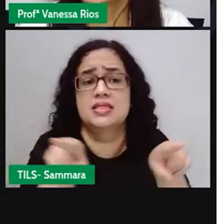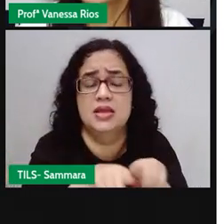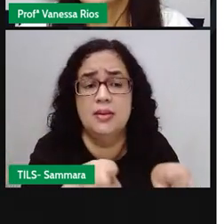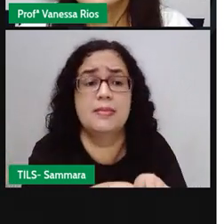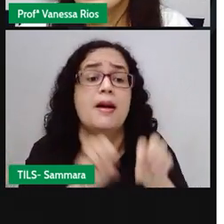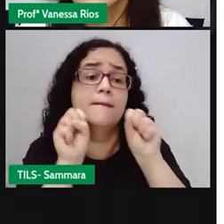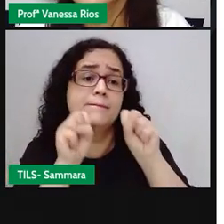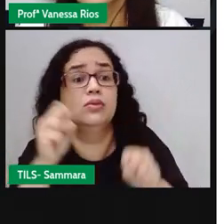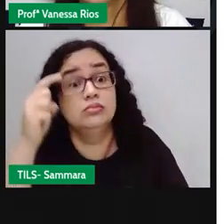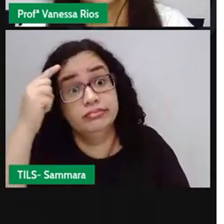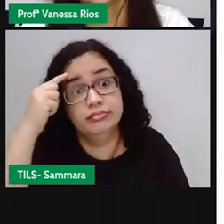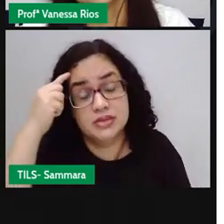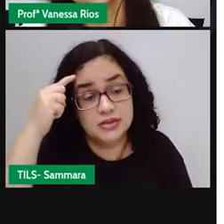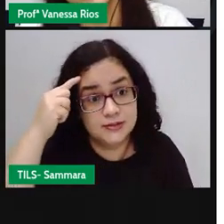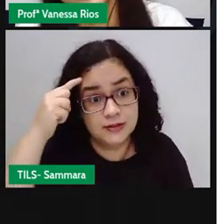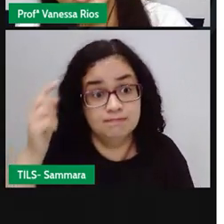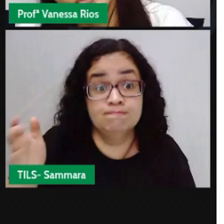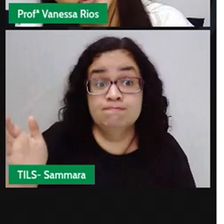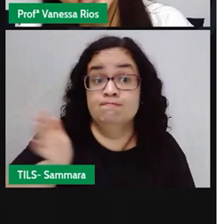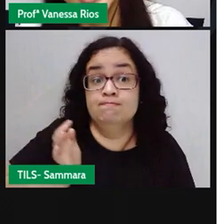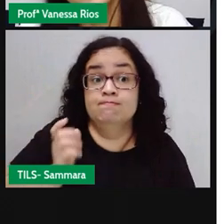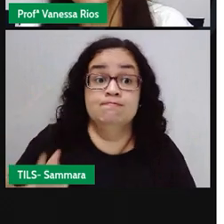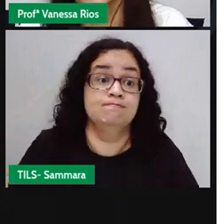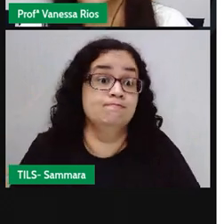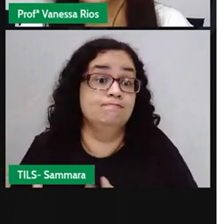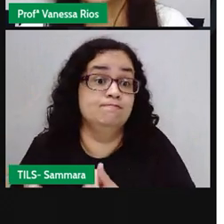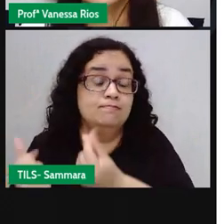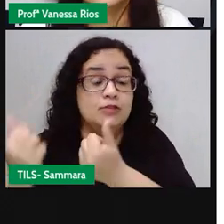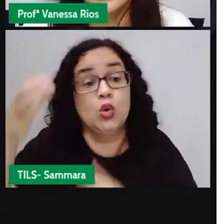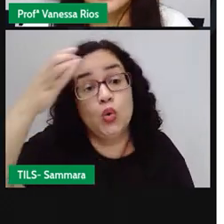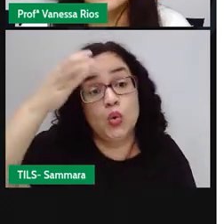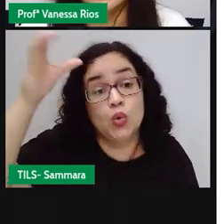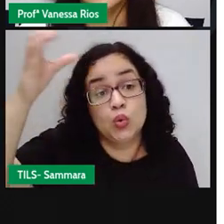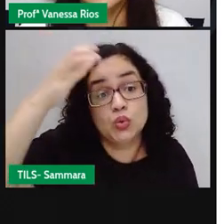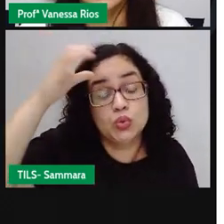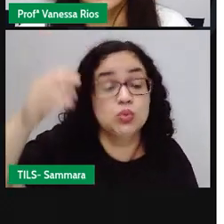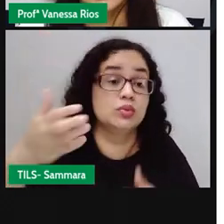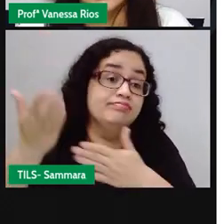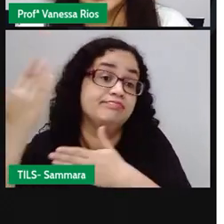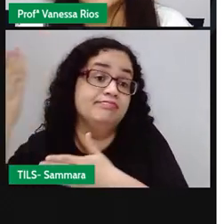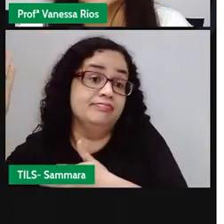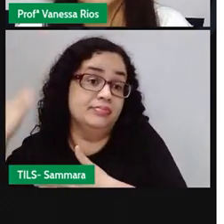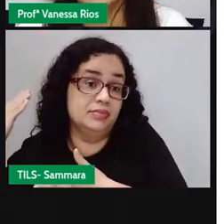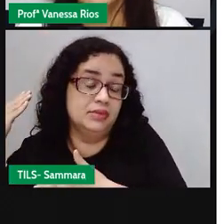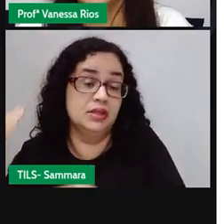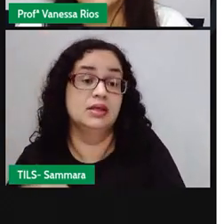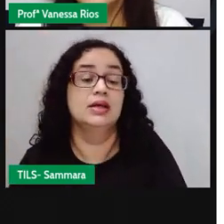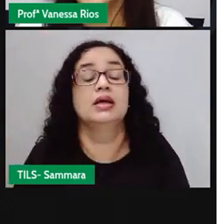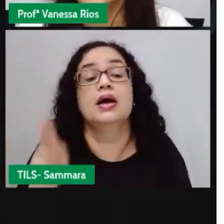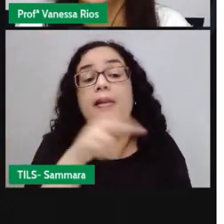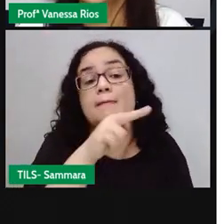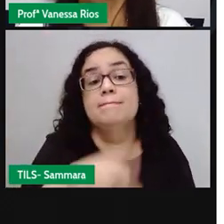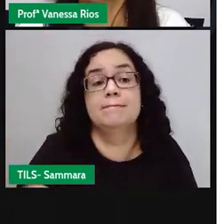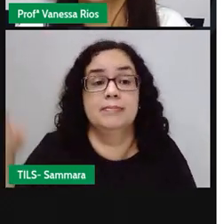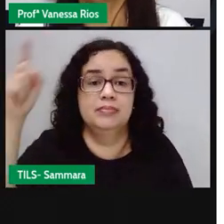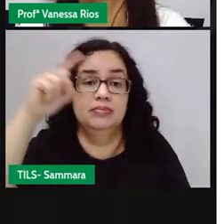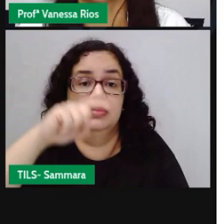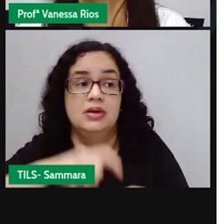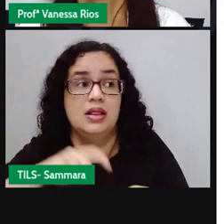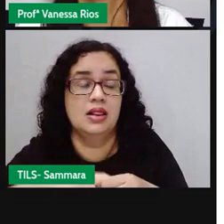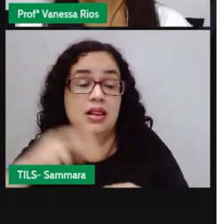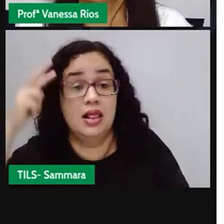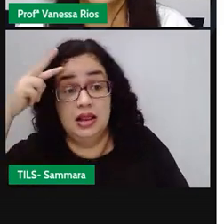pensar em riqueza, pode pensar em cultura, pode pensar em tradição. E aí a Pró vai voltar um pouquinho pra gente